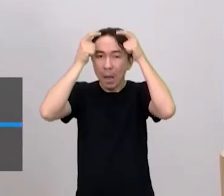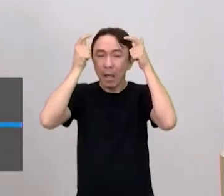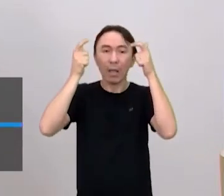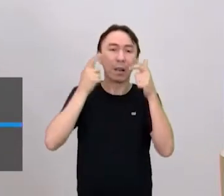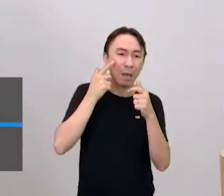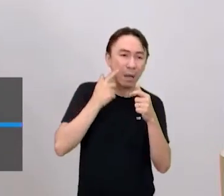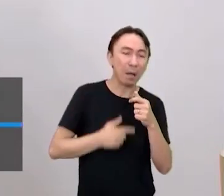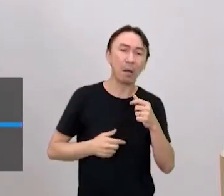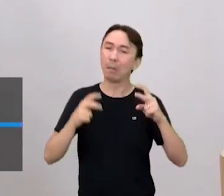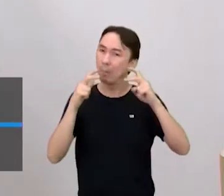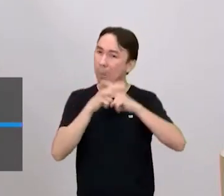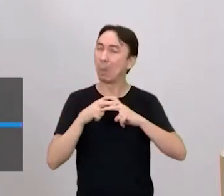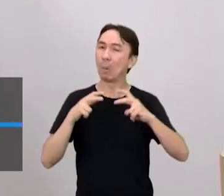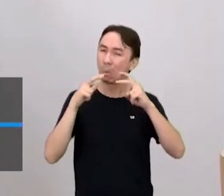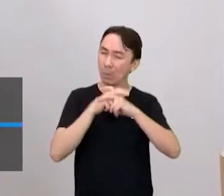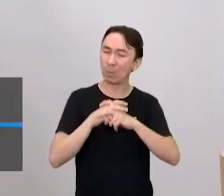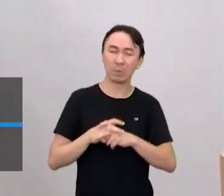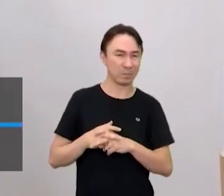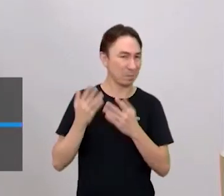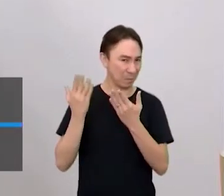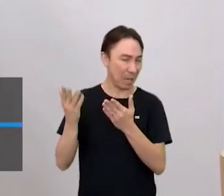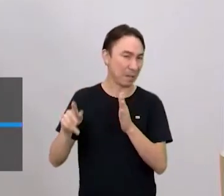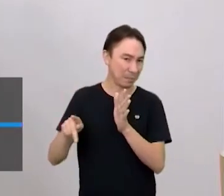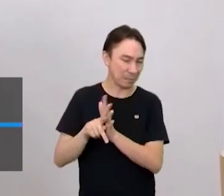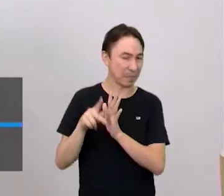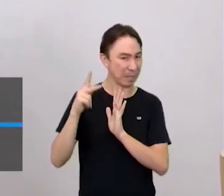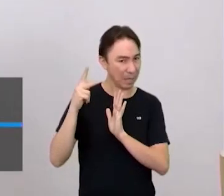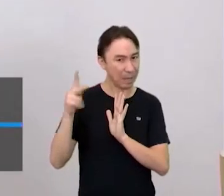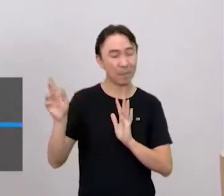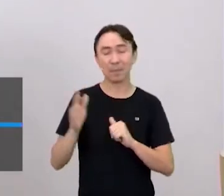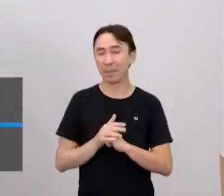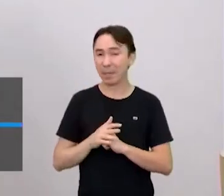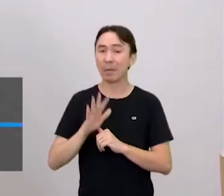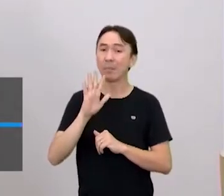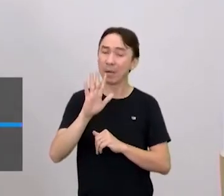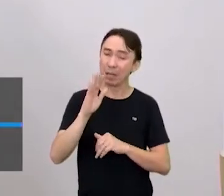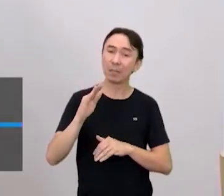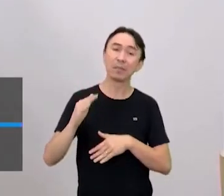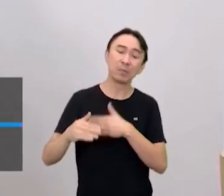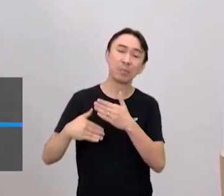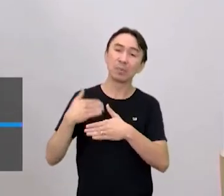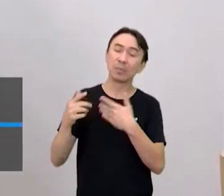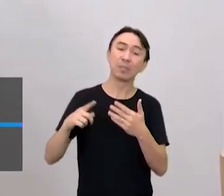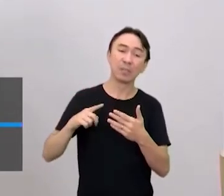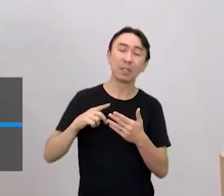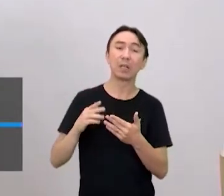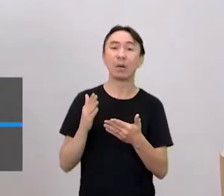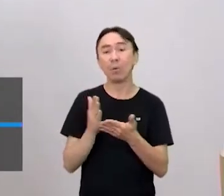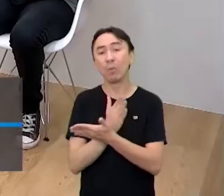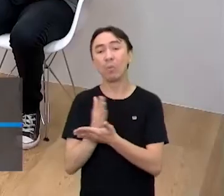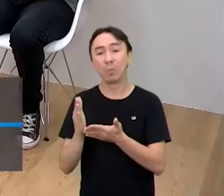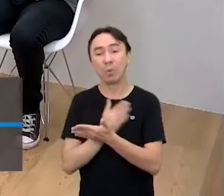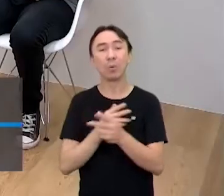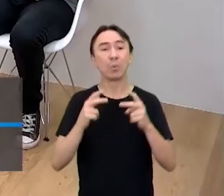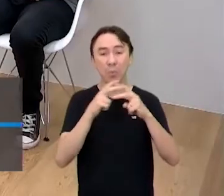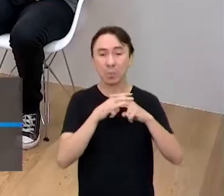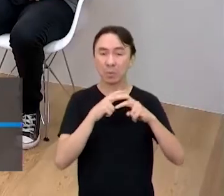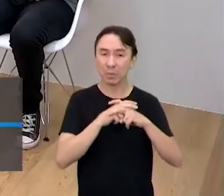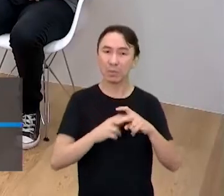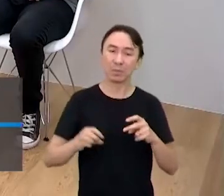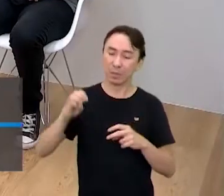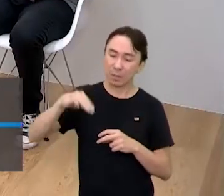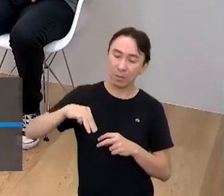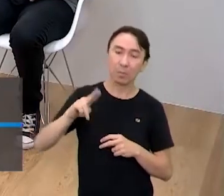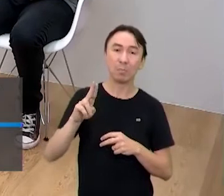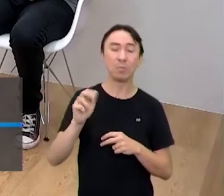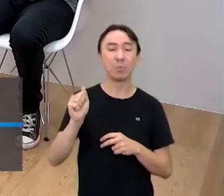Mas daí, enfim, teve lutas de Muay Boran que foram assistidas até por autoridades